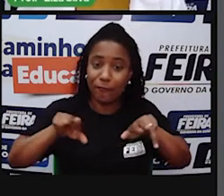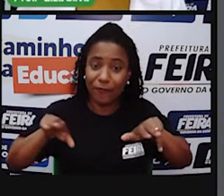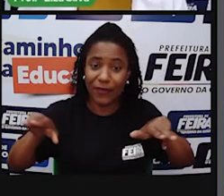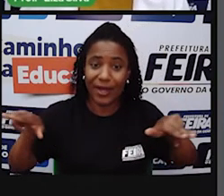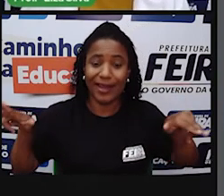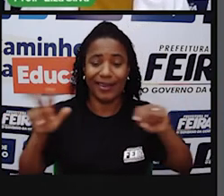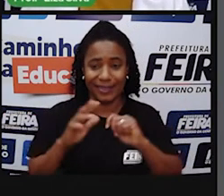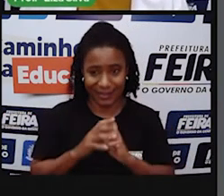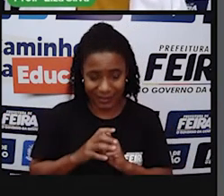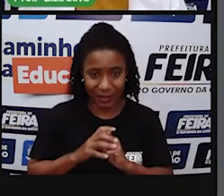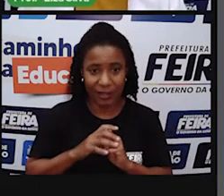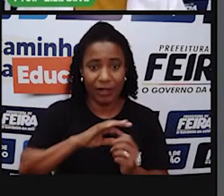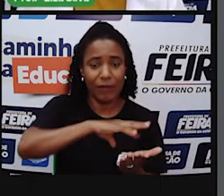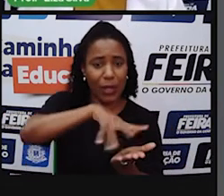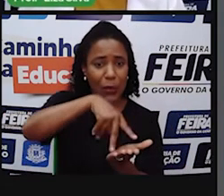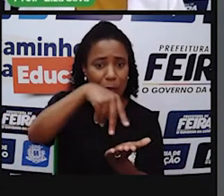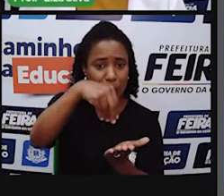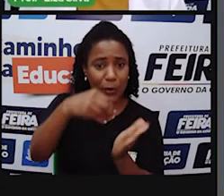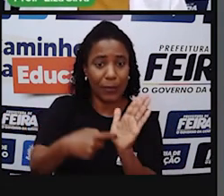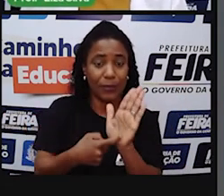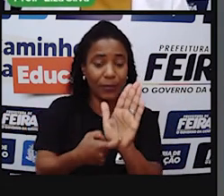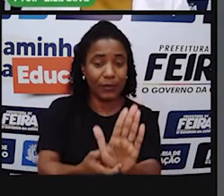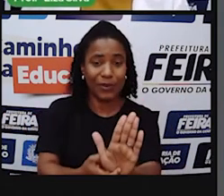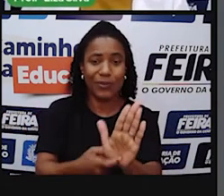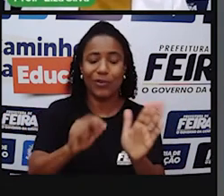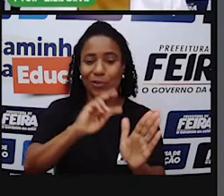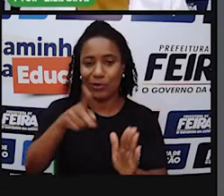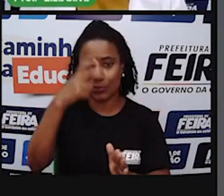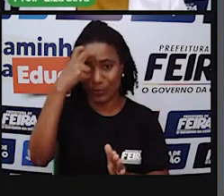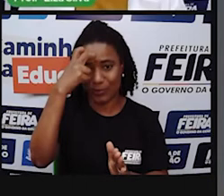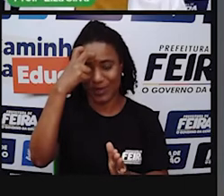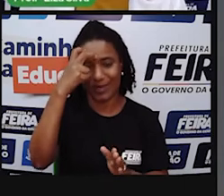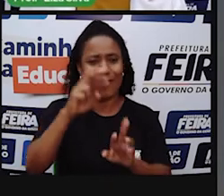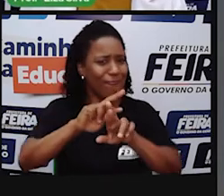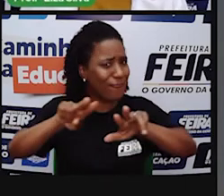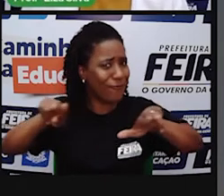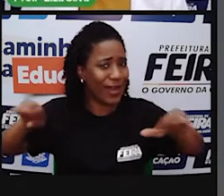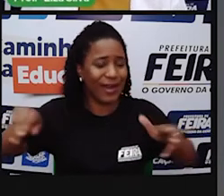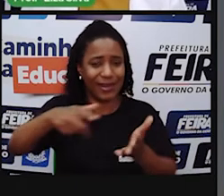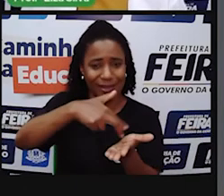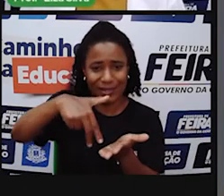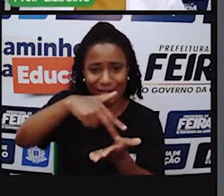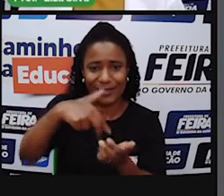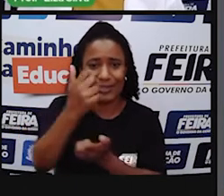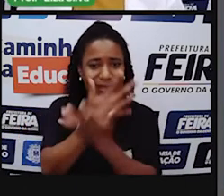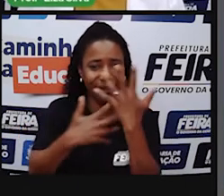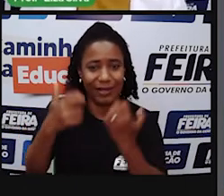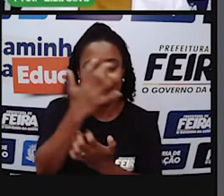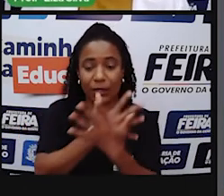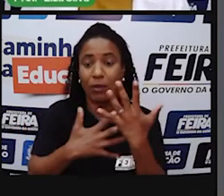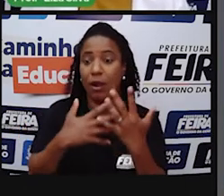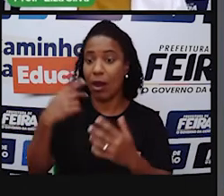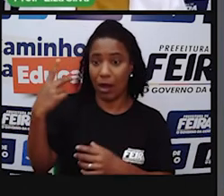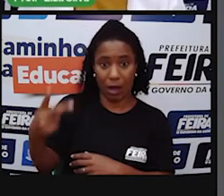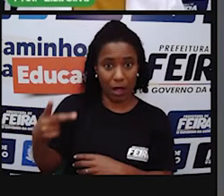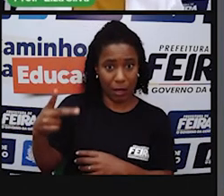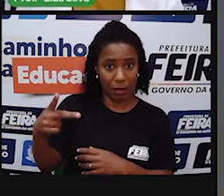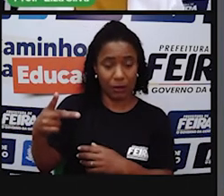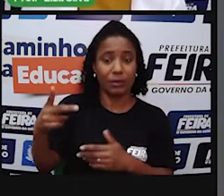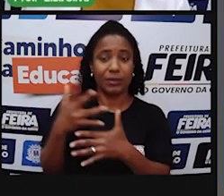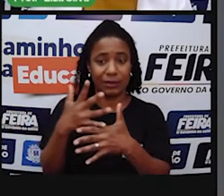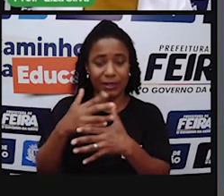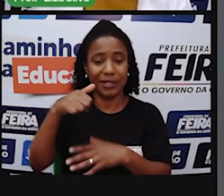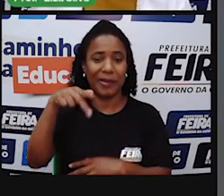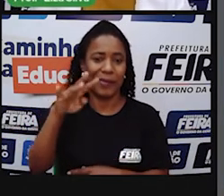Manifestações Artísticas E culturais Gente É a maior festa Que acontece Na cidade do Quebec